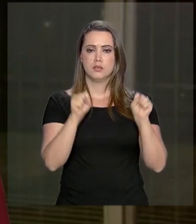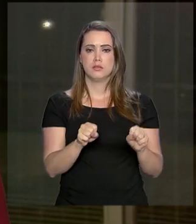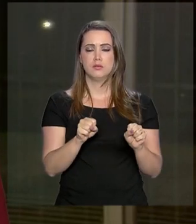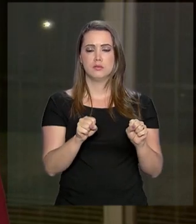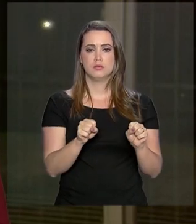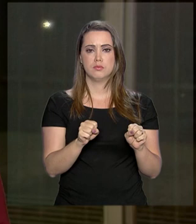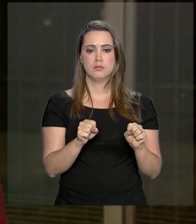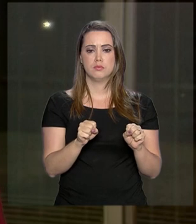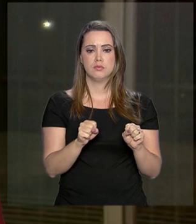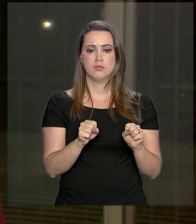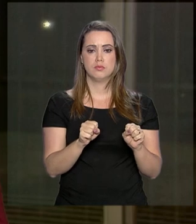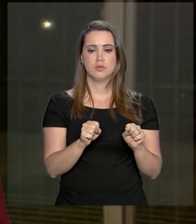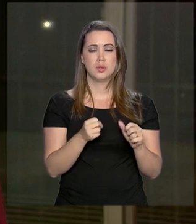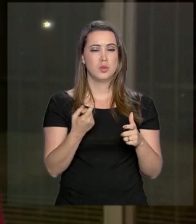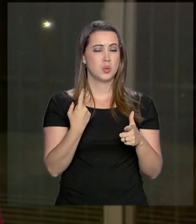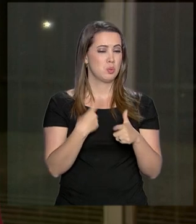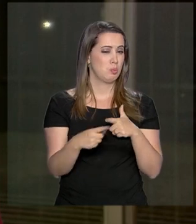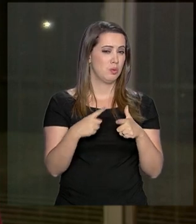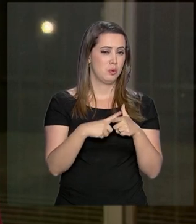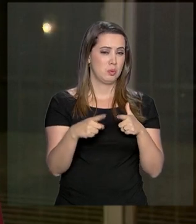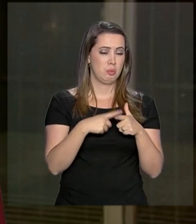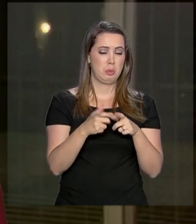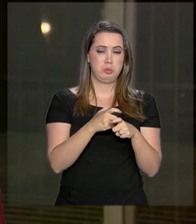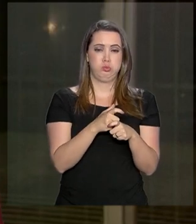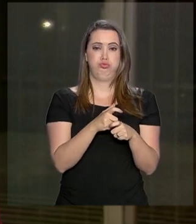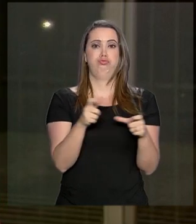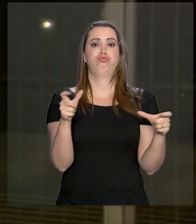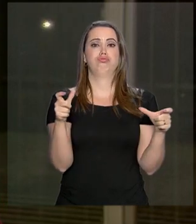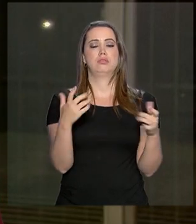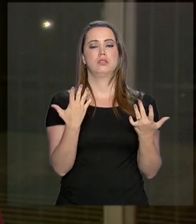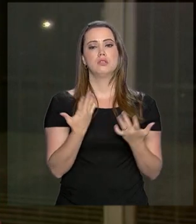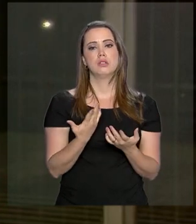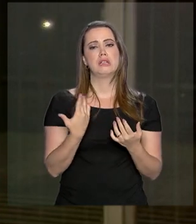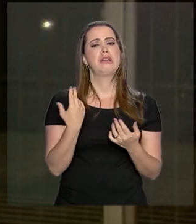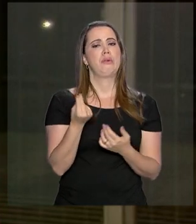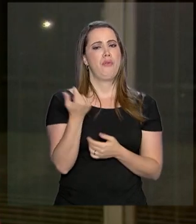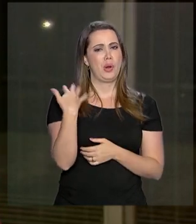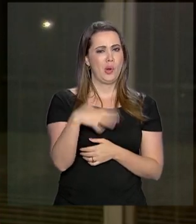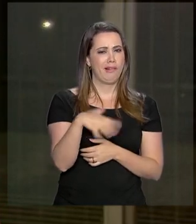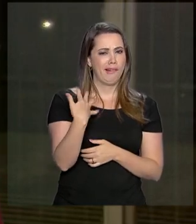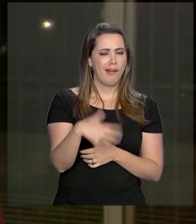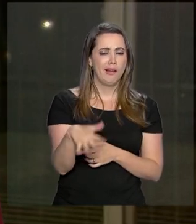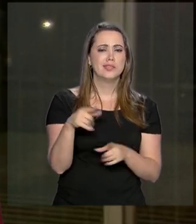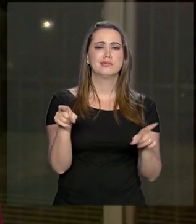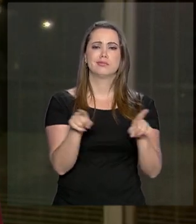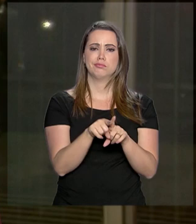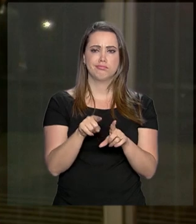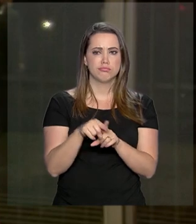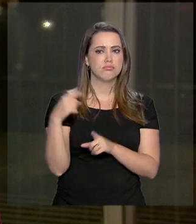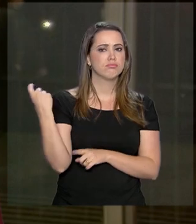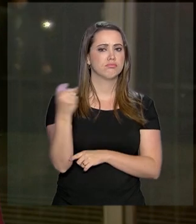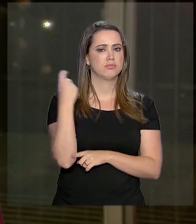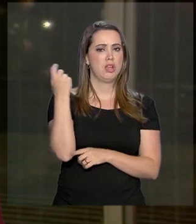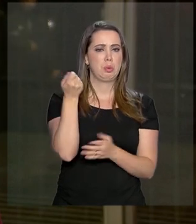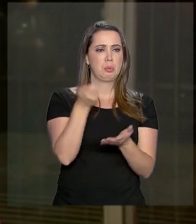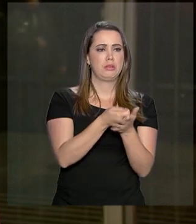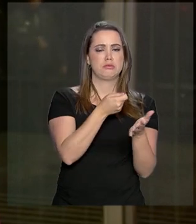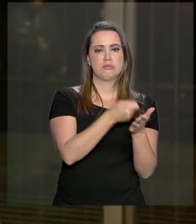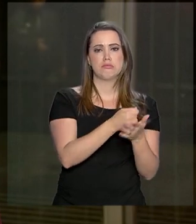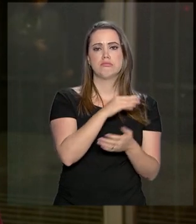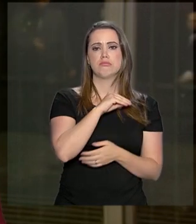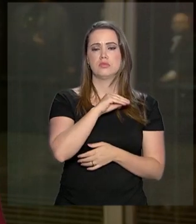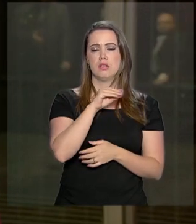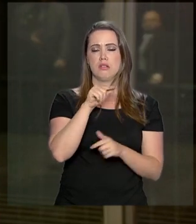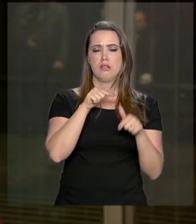os defeitos são muito grandes e os encargos também trabalhistas são muito altos. Então, o que o governo